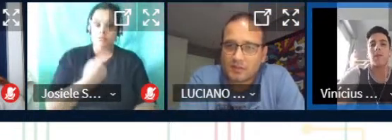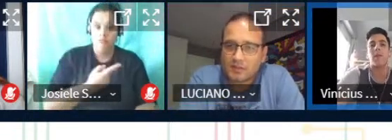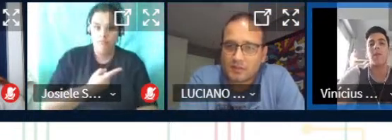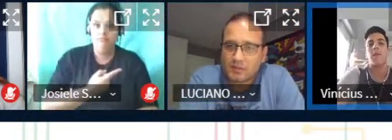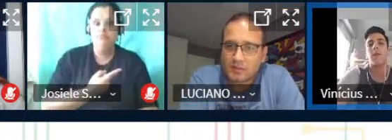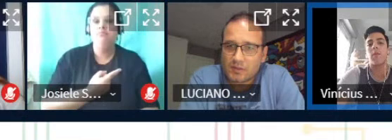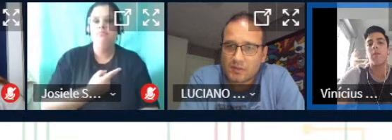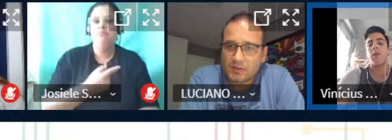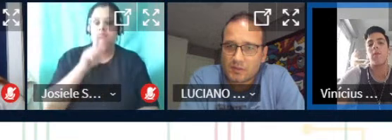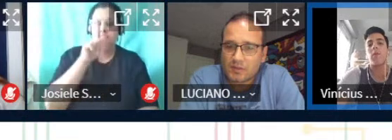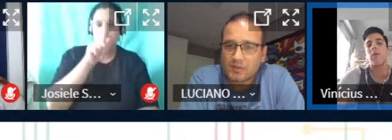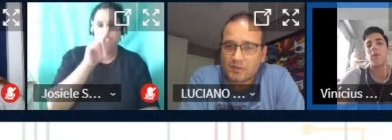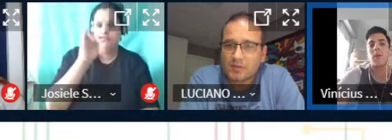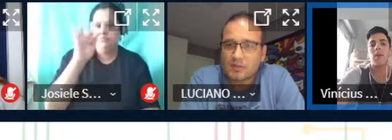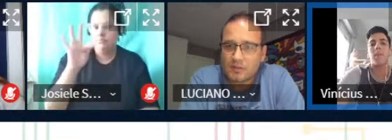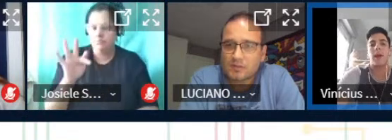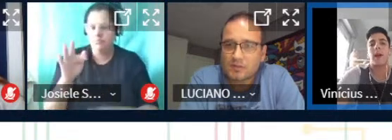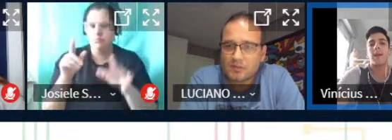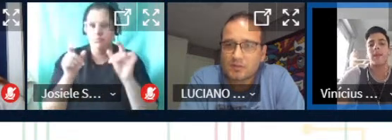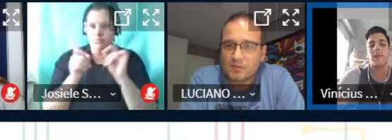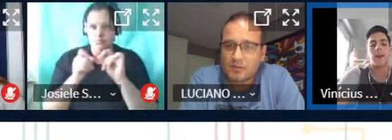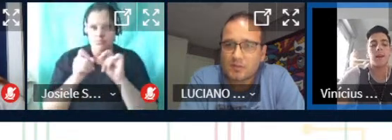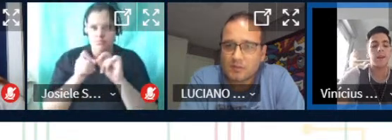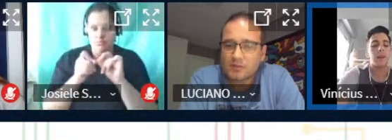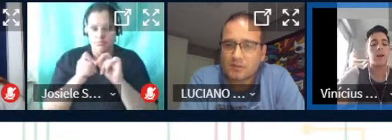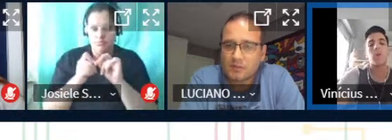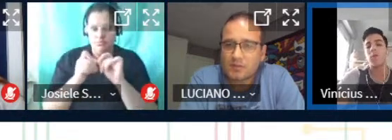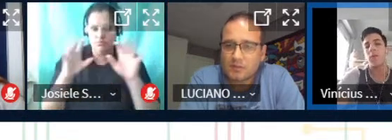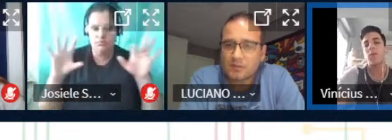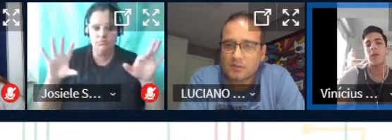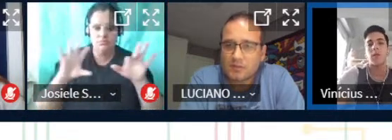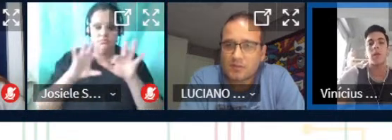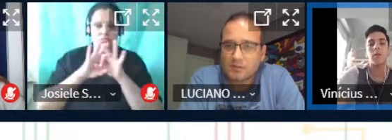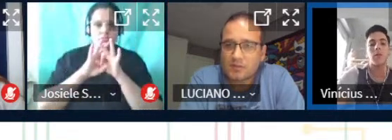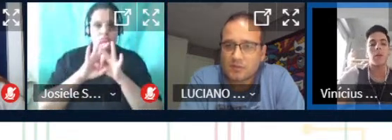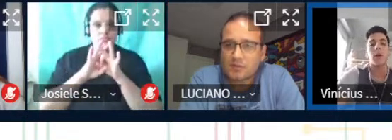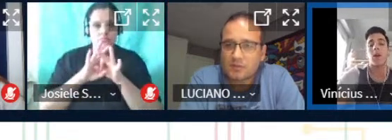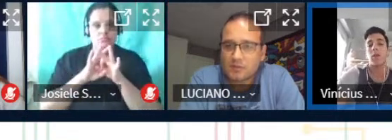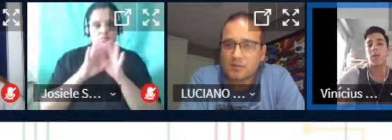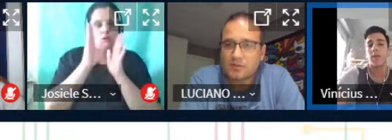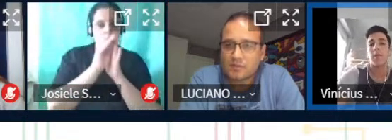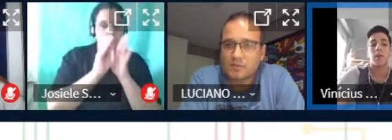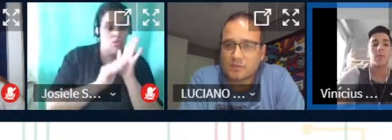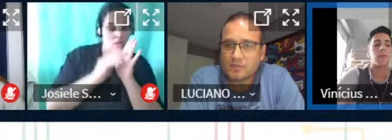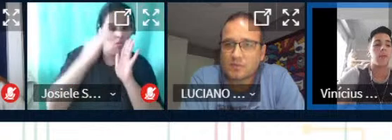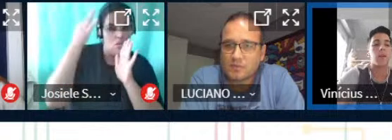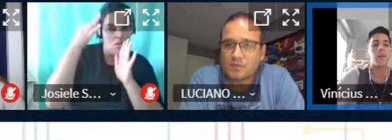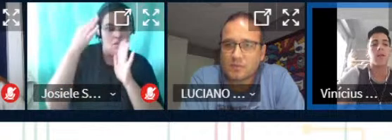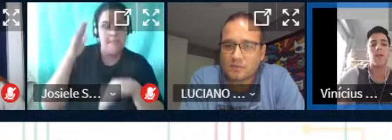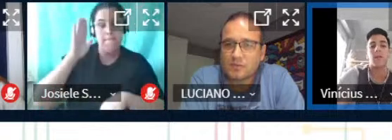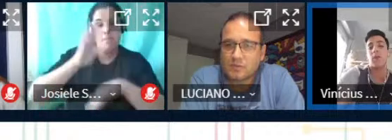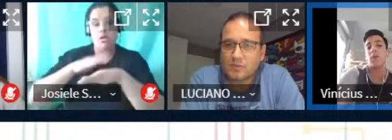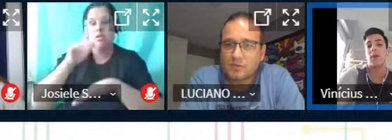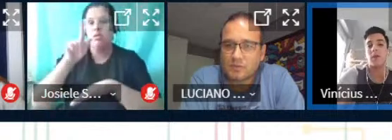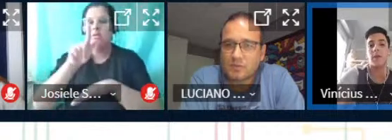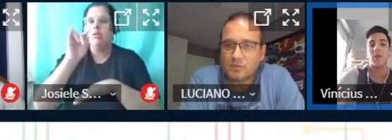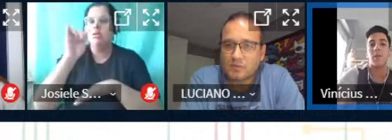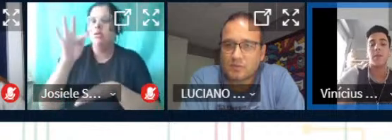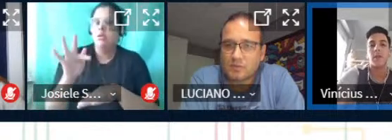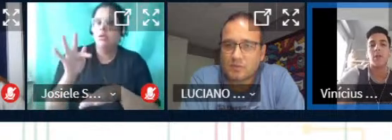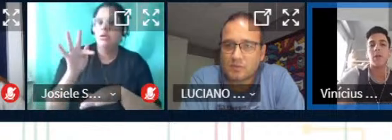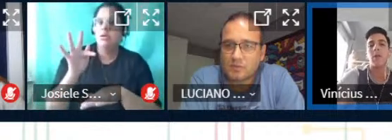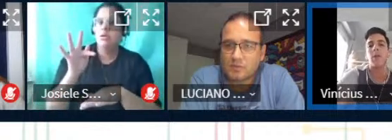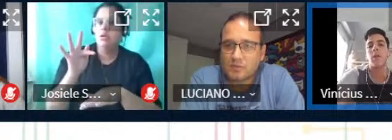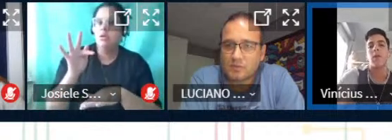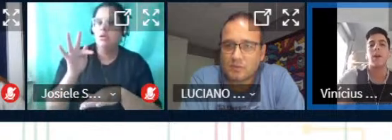esses esses gifs fizemos para tentar linkar o conteúdo teórico de certa forma essa não